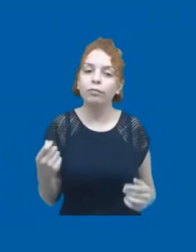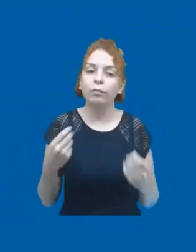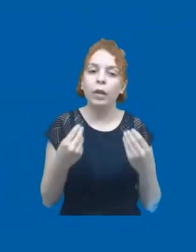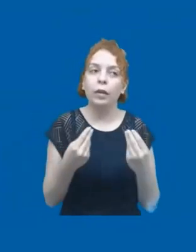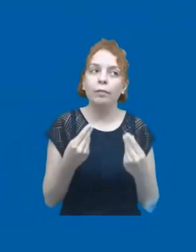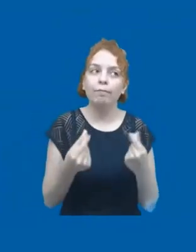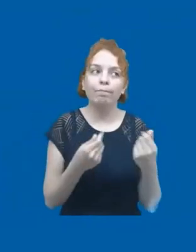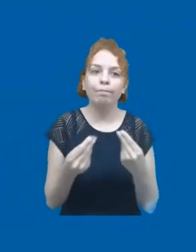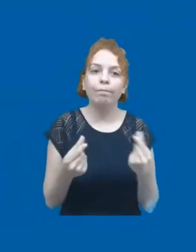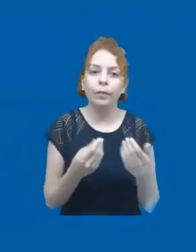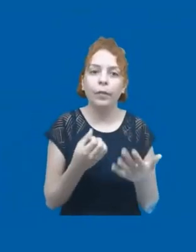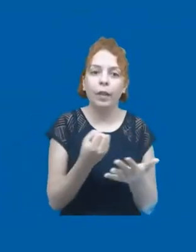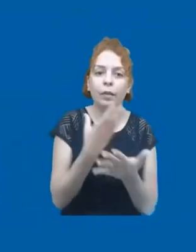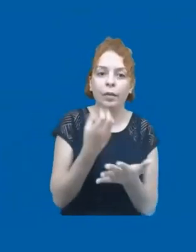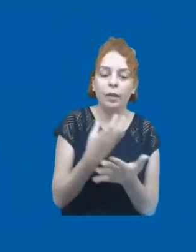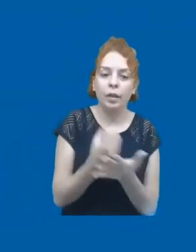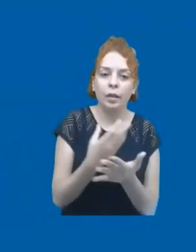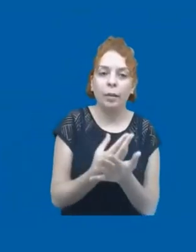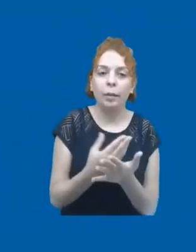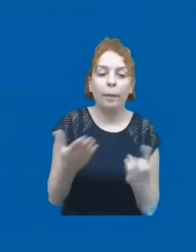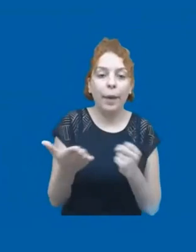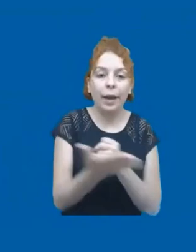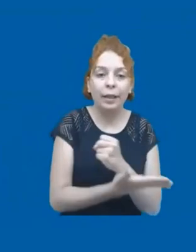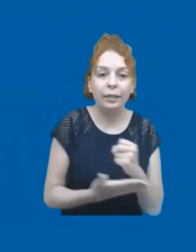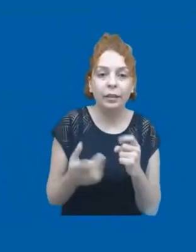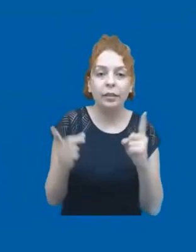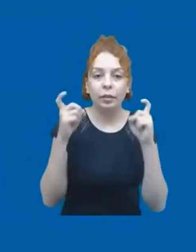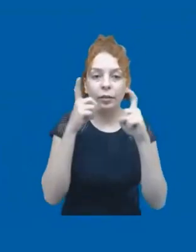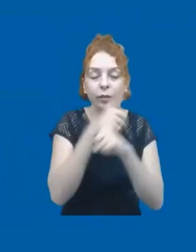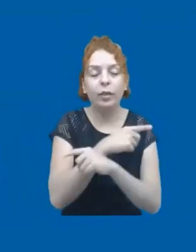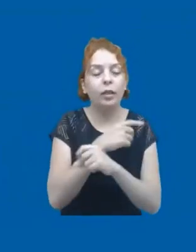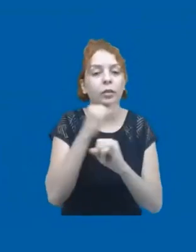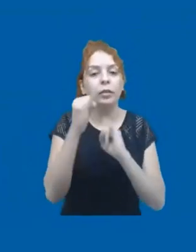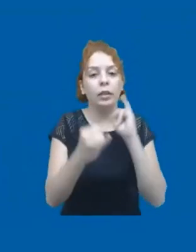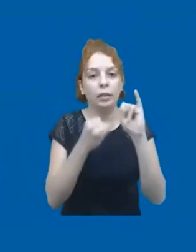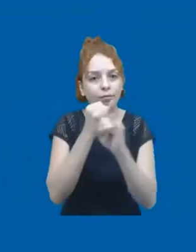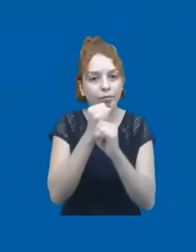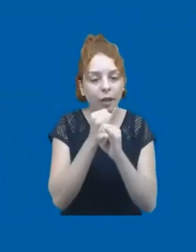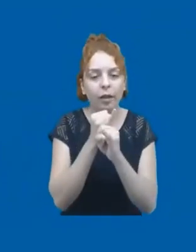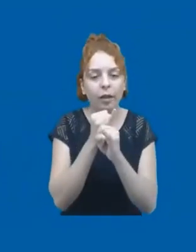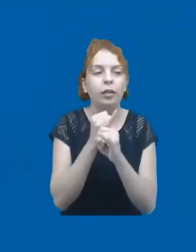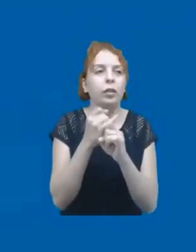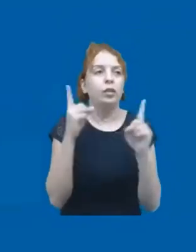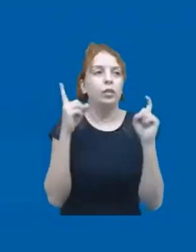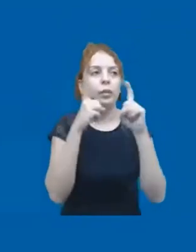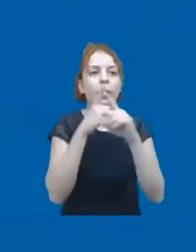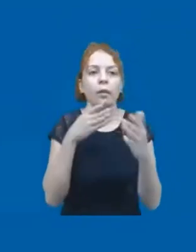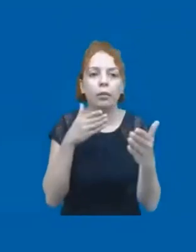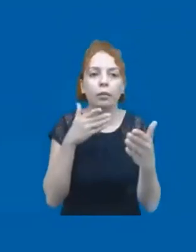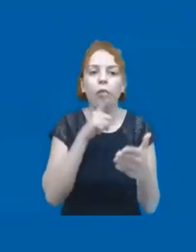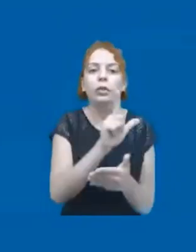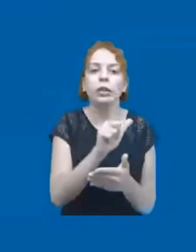carecem da alfabetização midiática básica, têm dificuldade de acesso à internet, têm dificuldade de acesso a